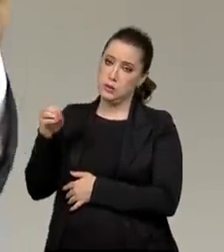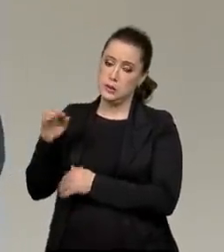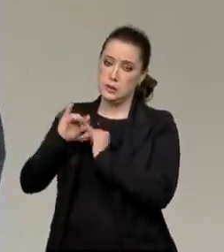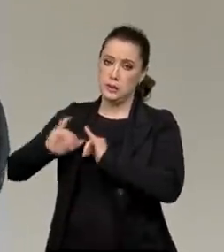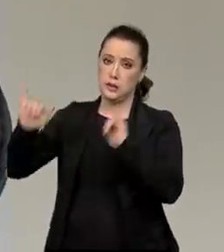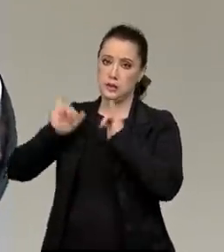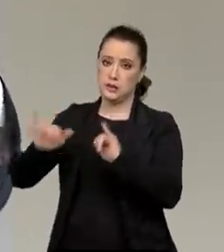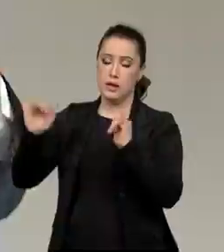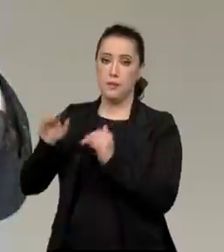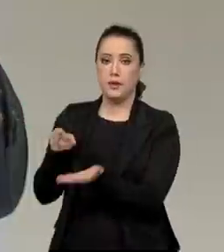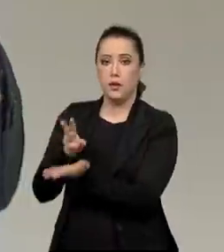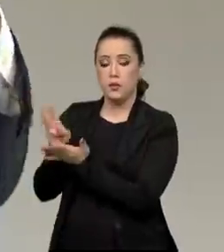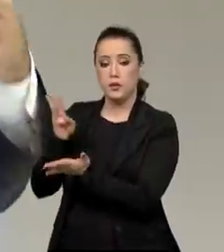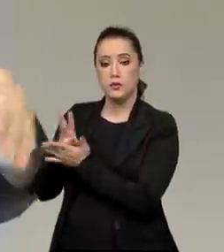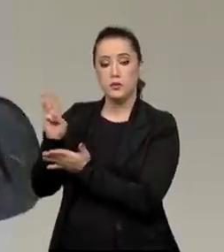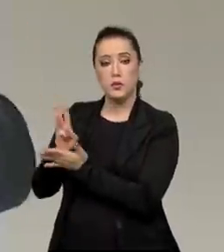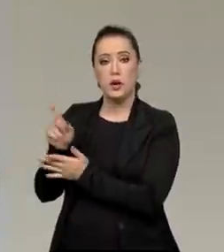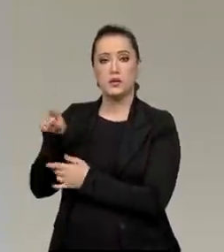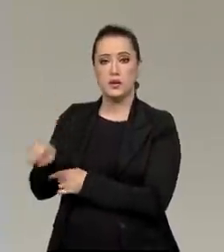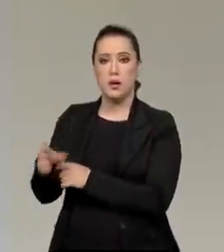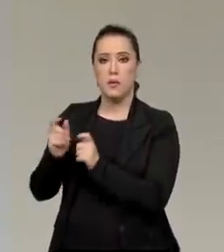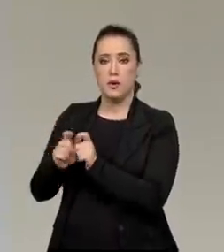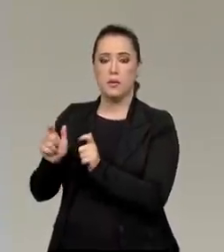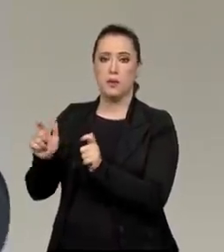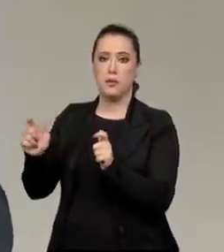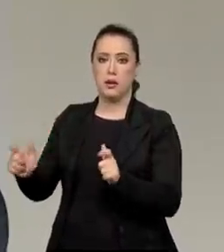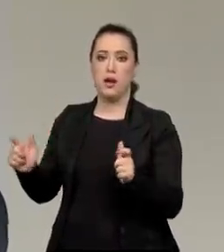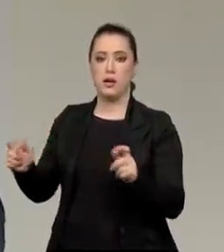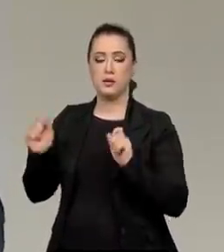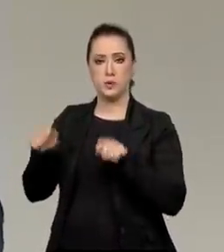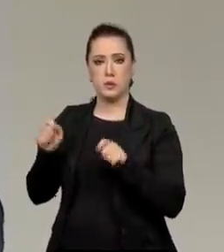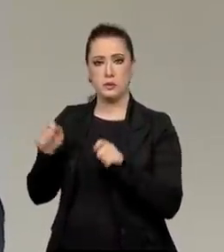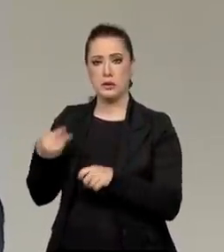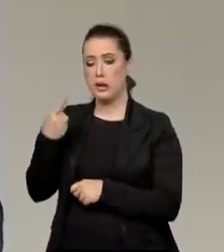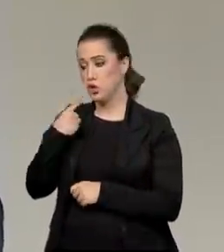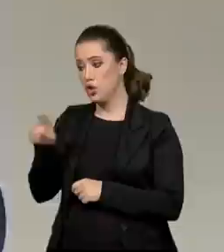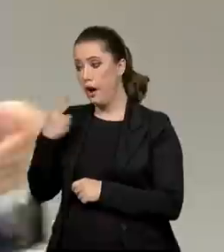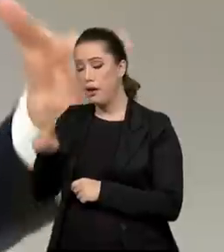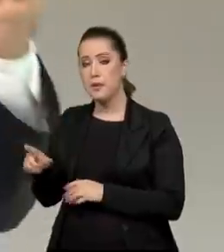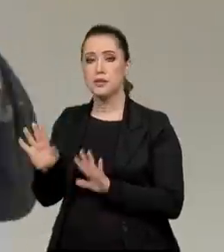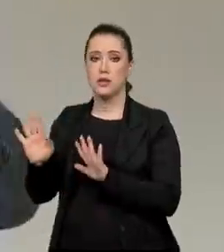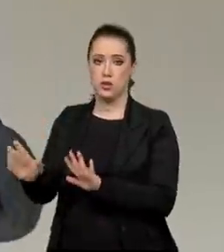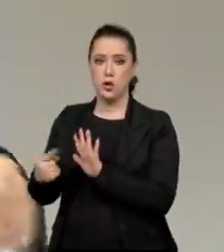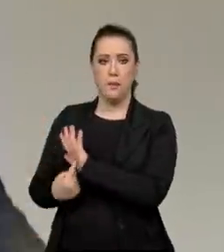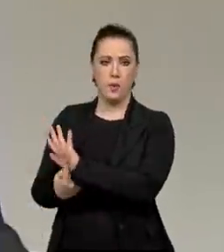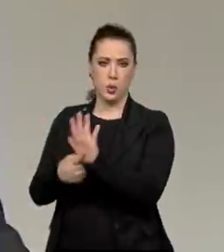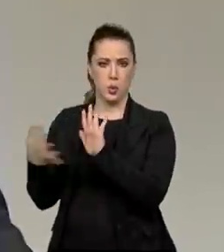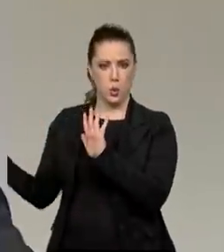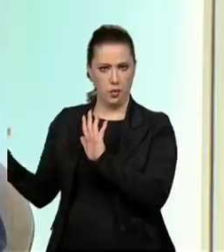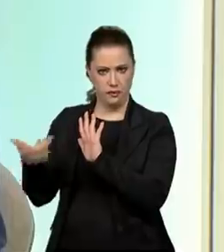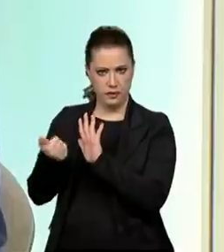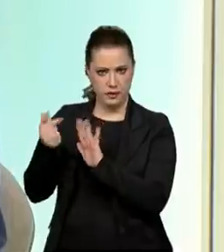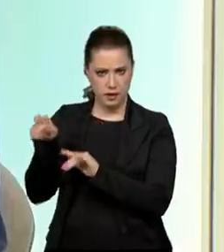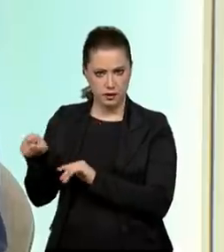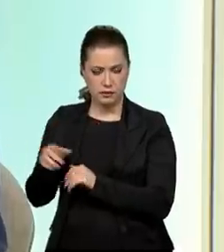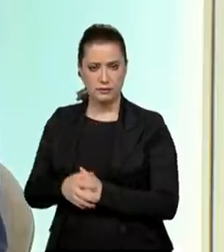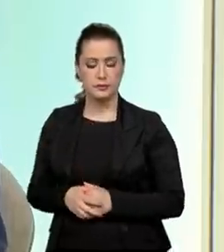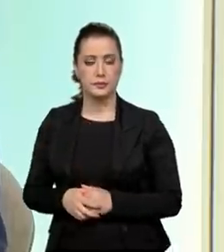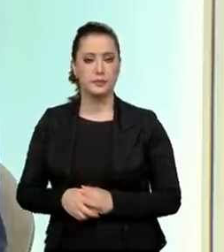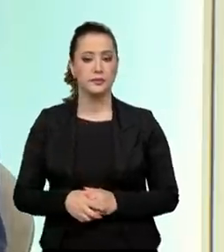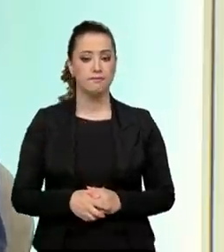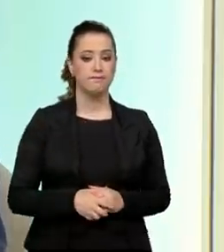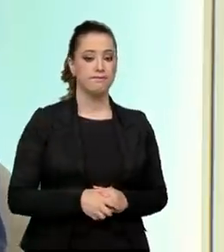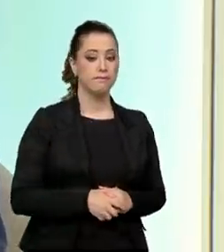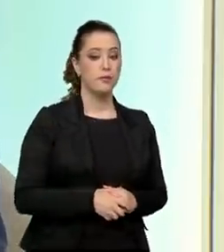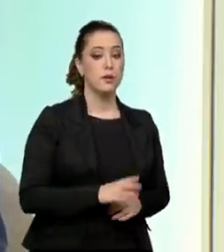lançado um número de WhatsApp para ampliar essas plataformas de denúncia. Já mostrou efetividade? Sim, a